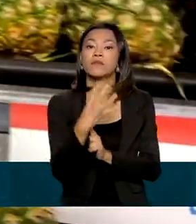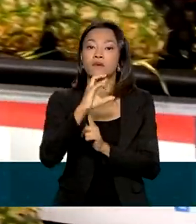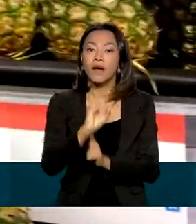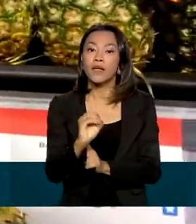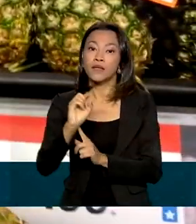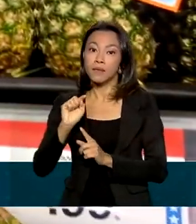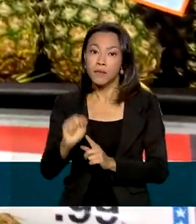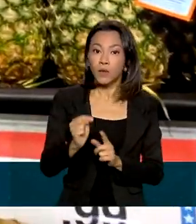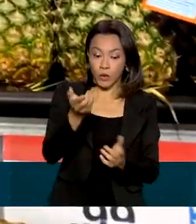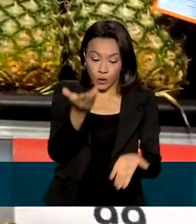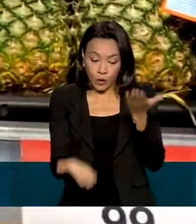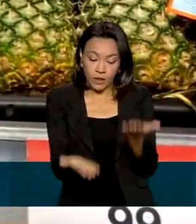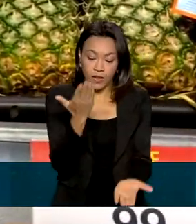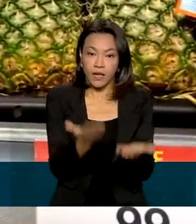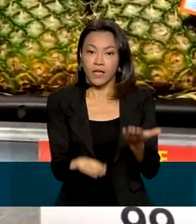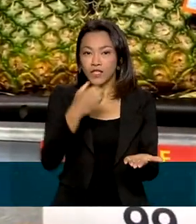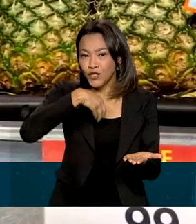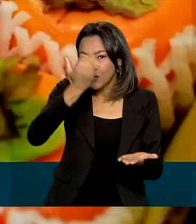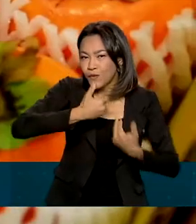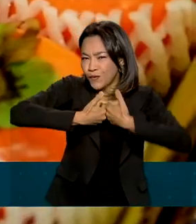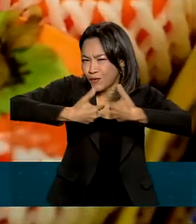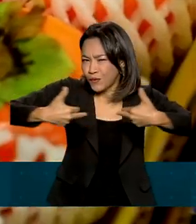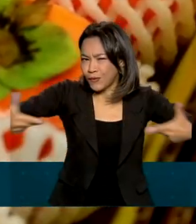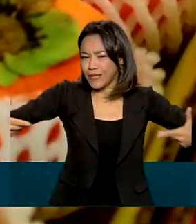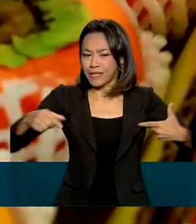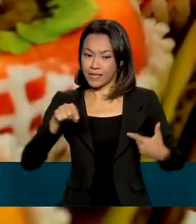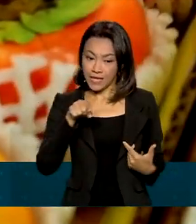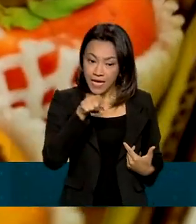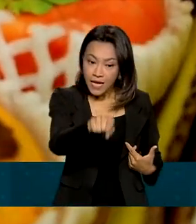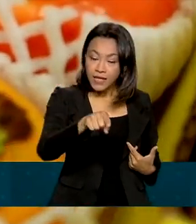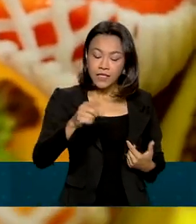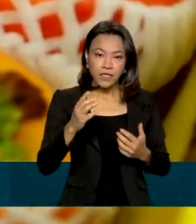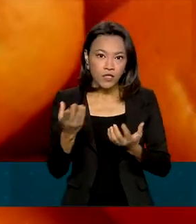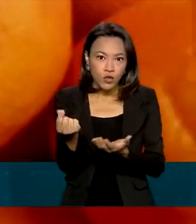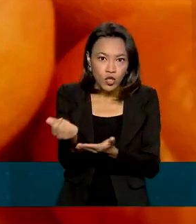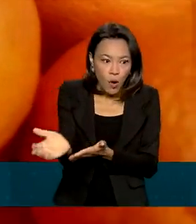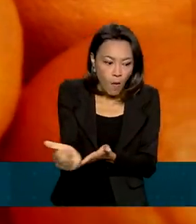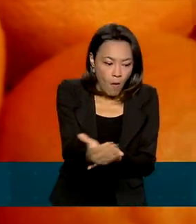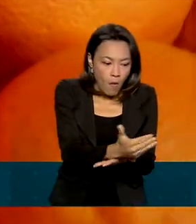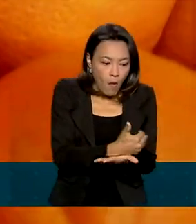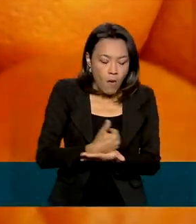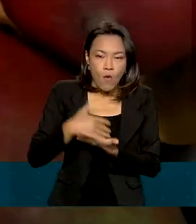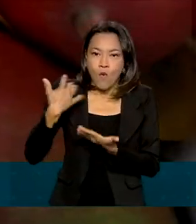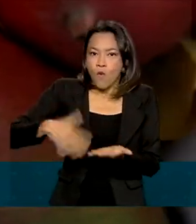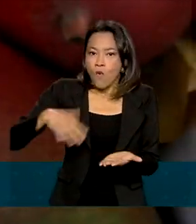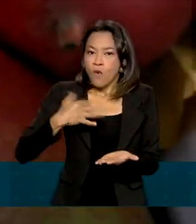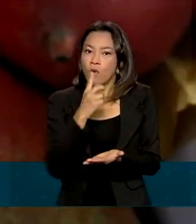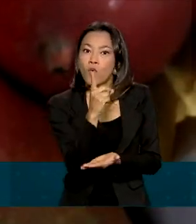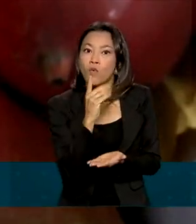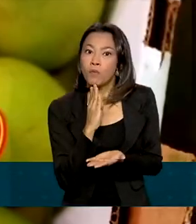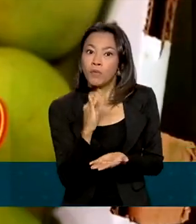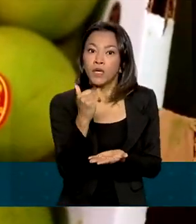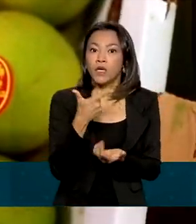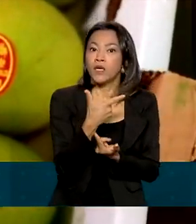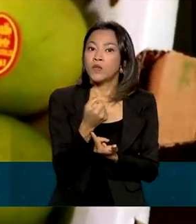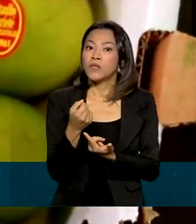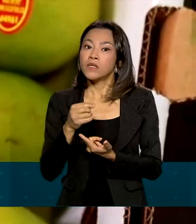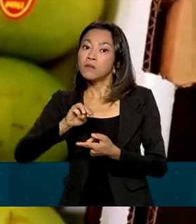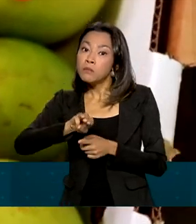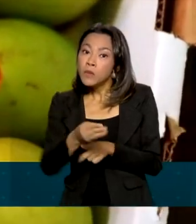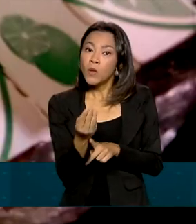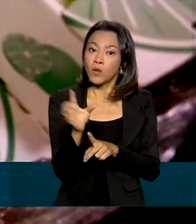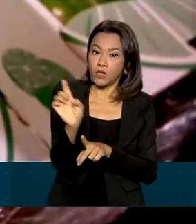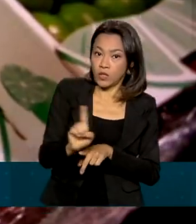toneladas de frutas frescas. O faturamento ultrapassou 1 bilhão e 200 milhões de dólares,